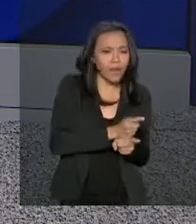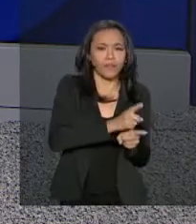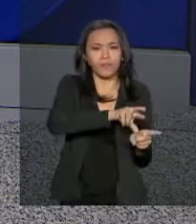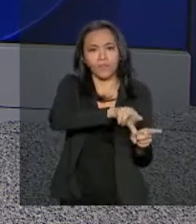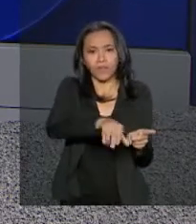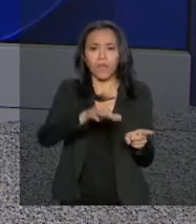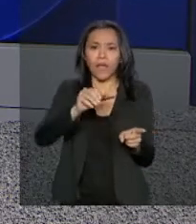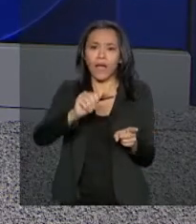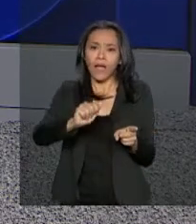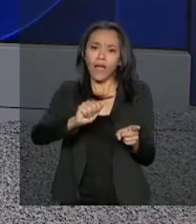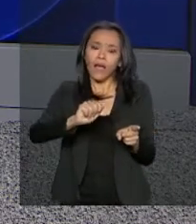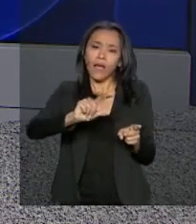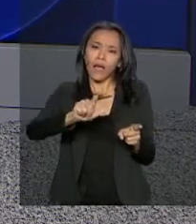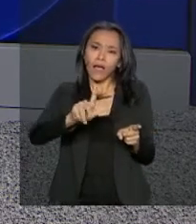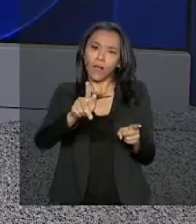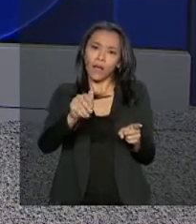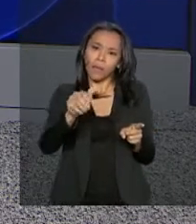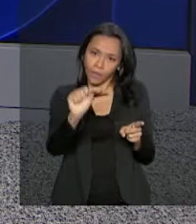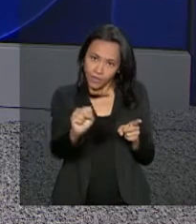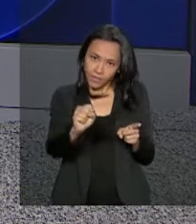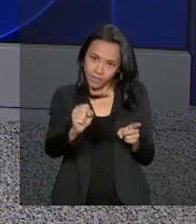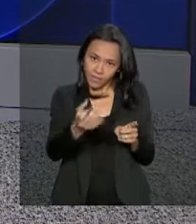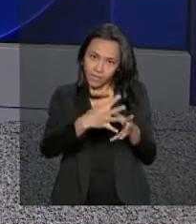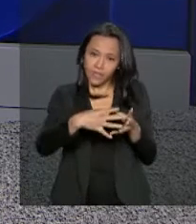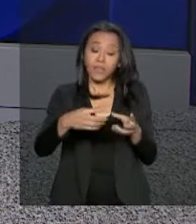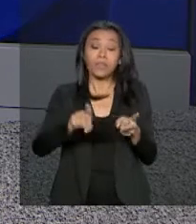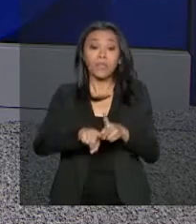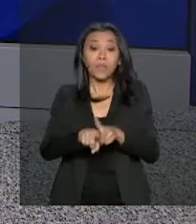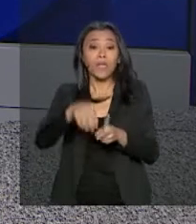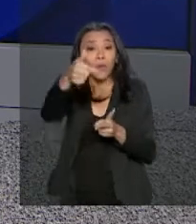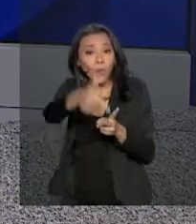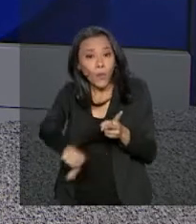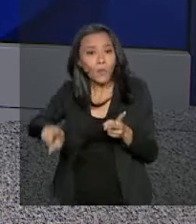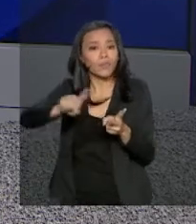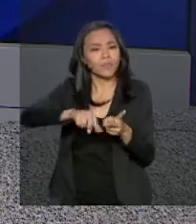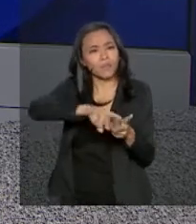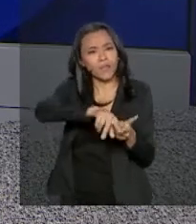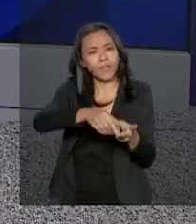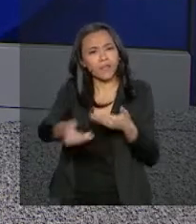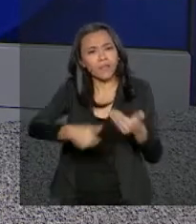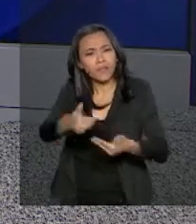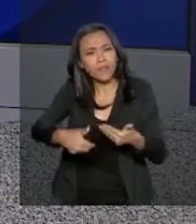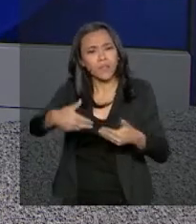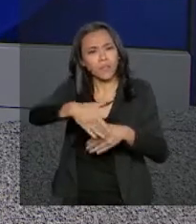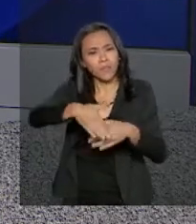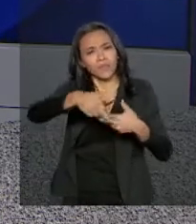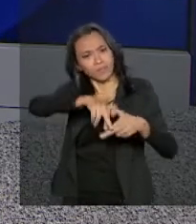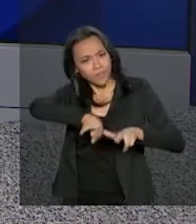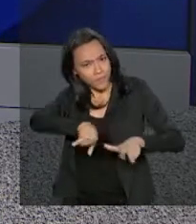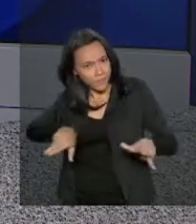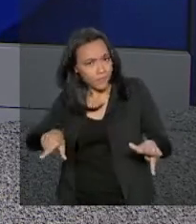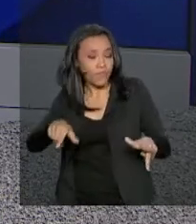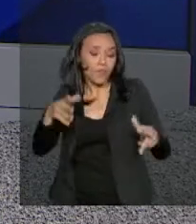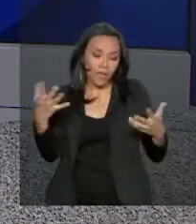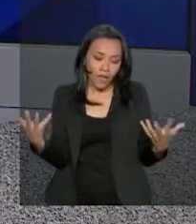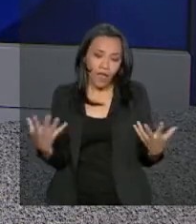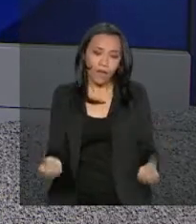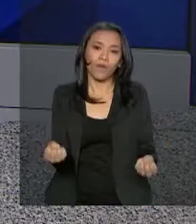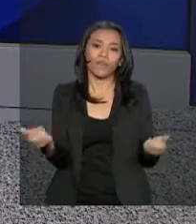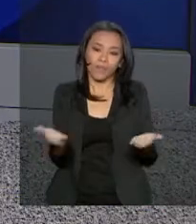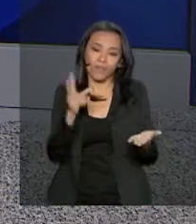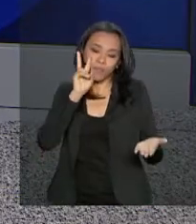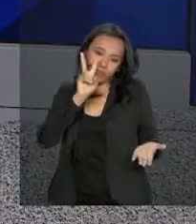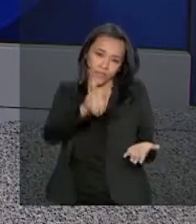das algas para o tratamento de doenças, além da importância do continente antártico para o clima do planeta. Acompanhe agora em mais uma